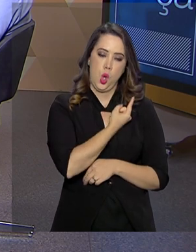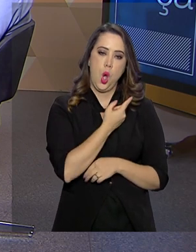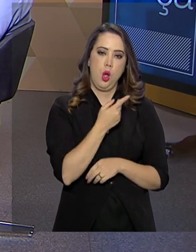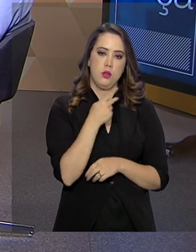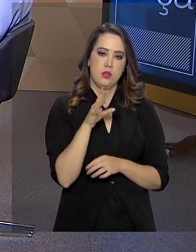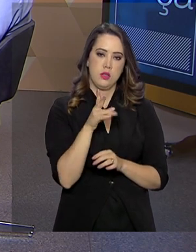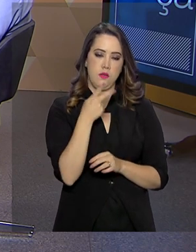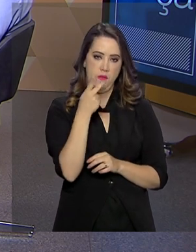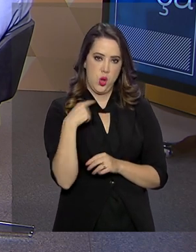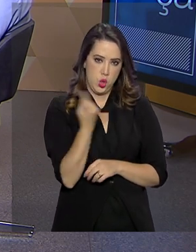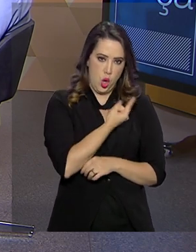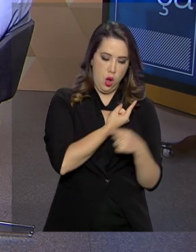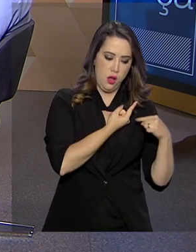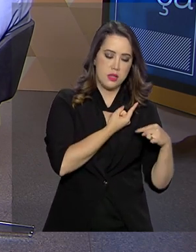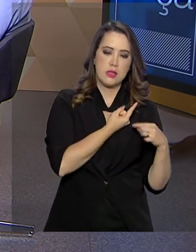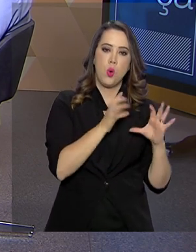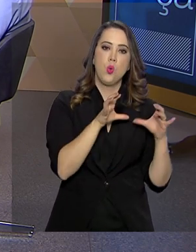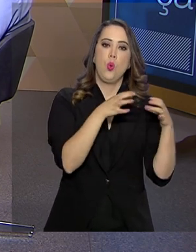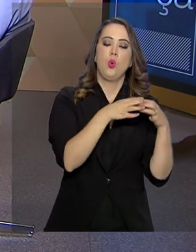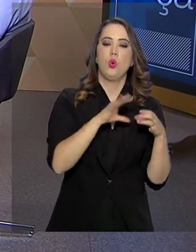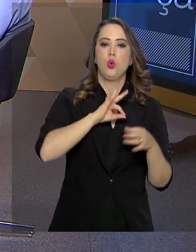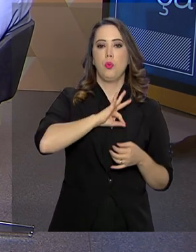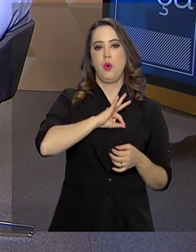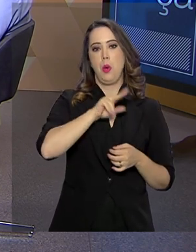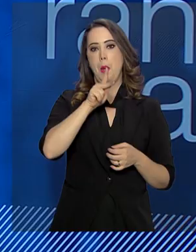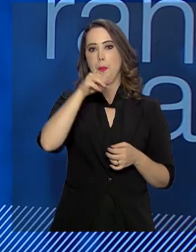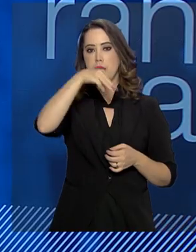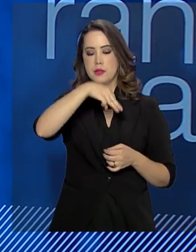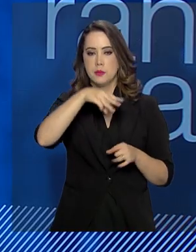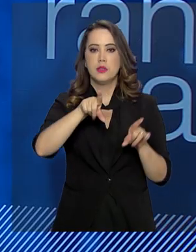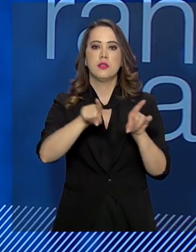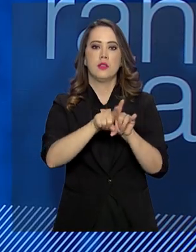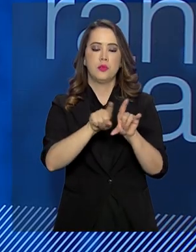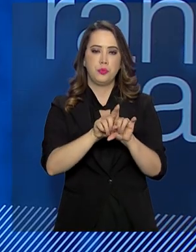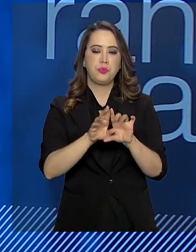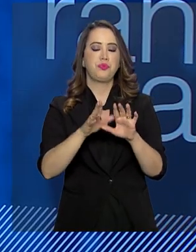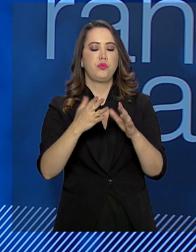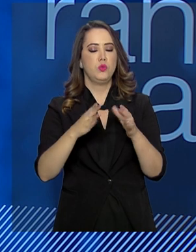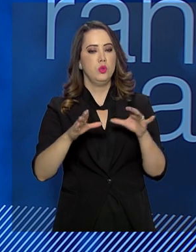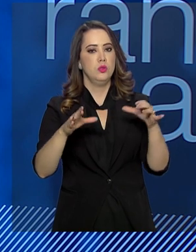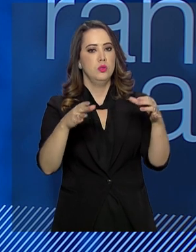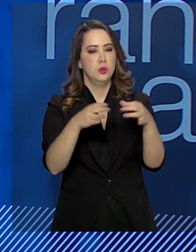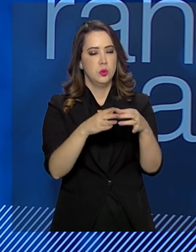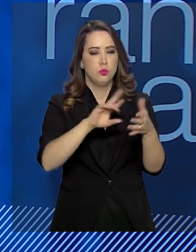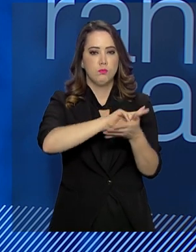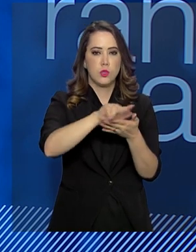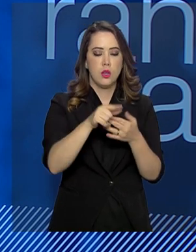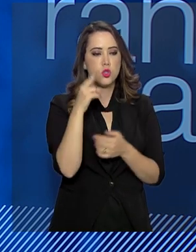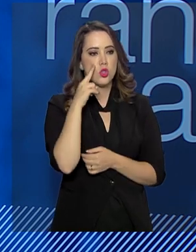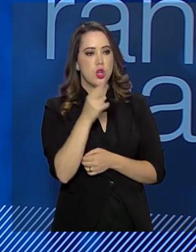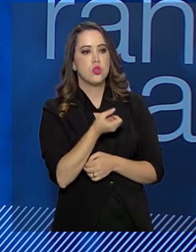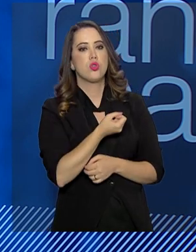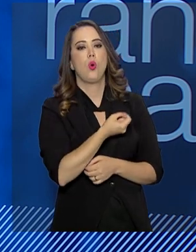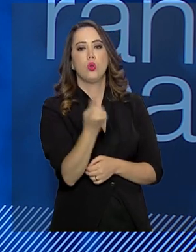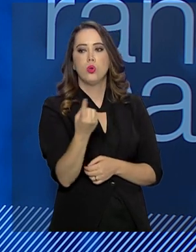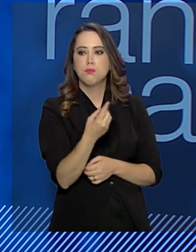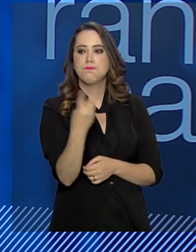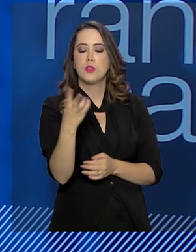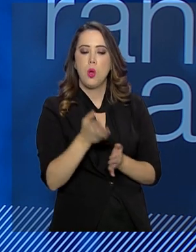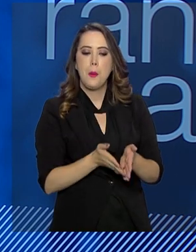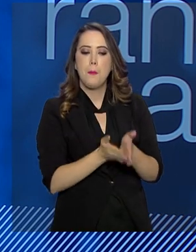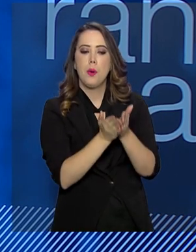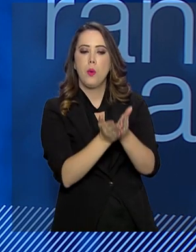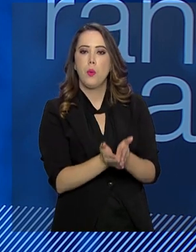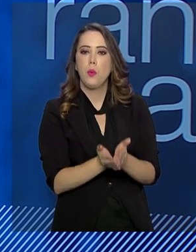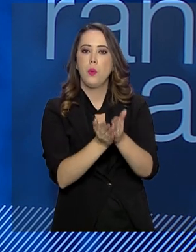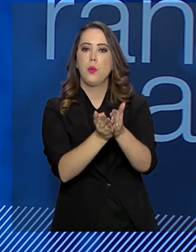as unidades policiais e militares, o exército participou disso também, fazendo a contagem das lanchas que passavam. E passavam, em média,